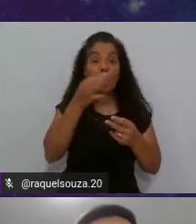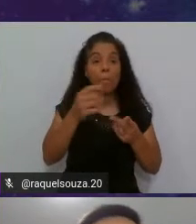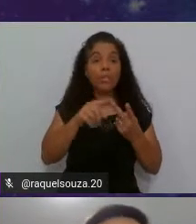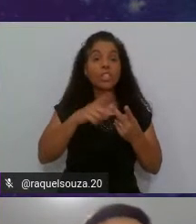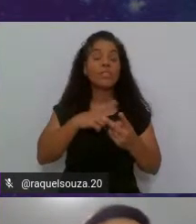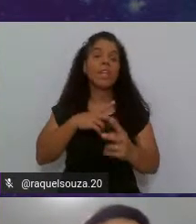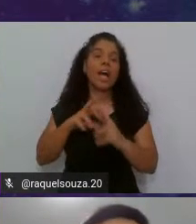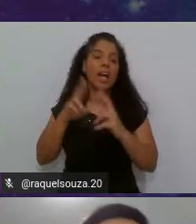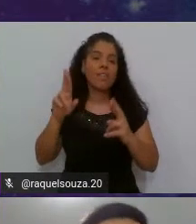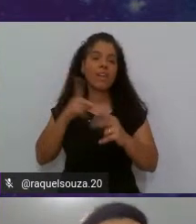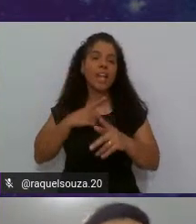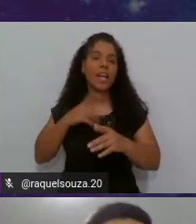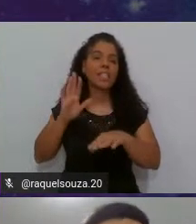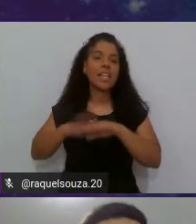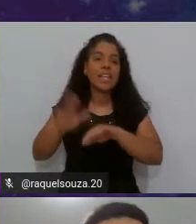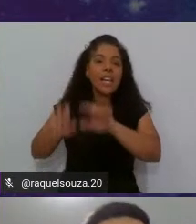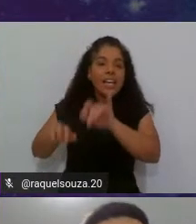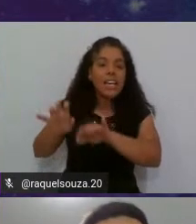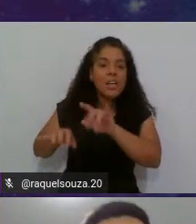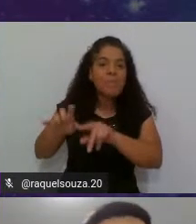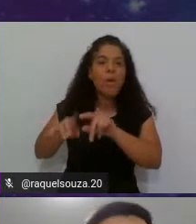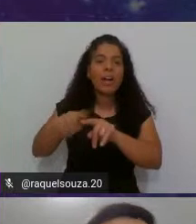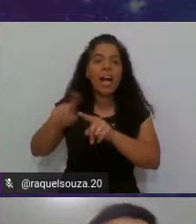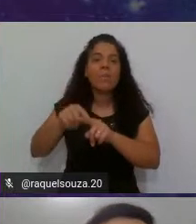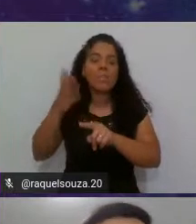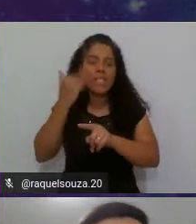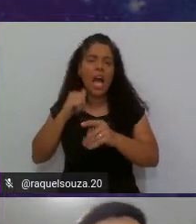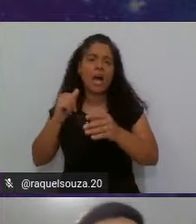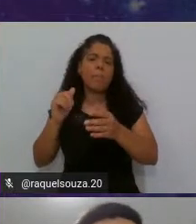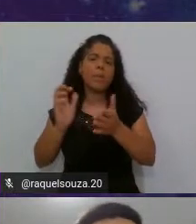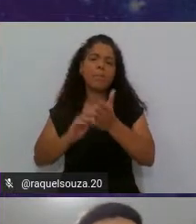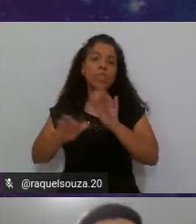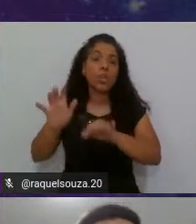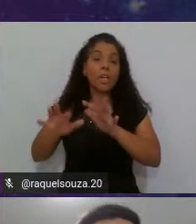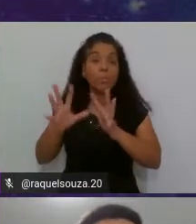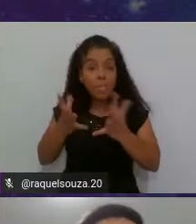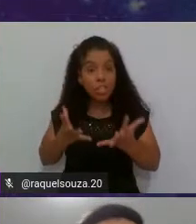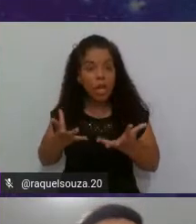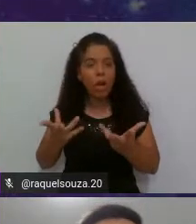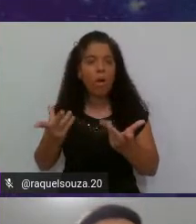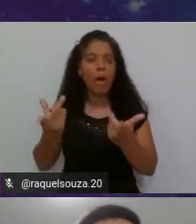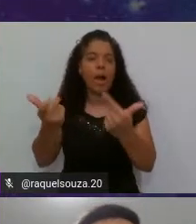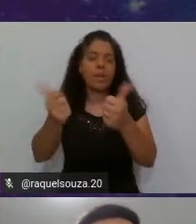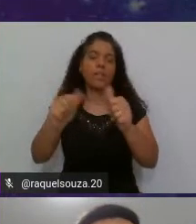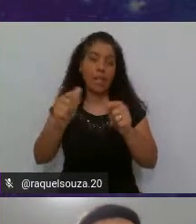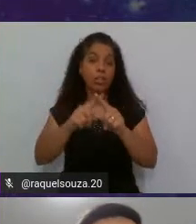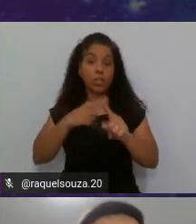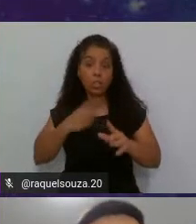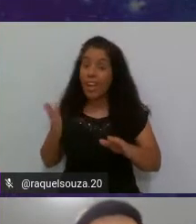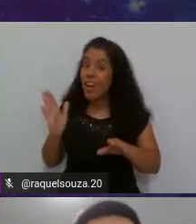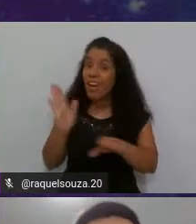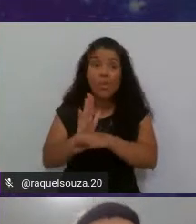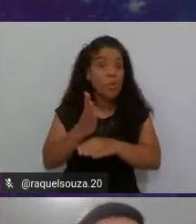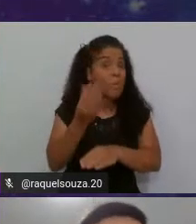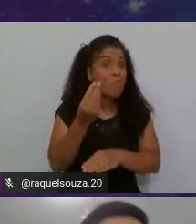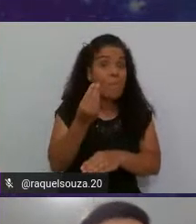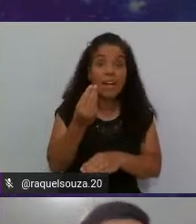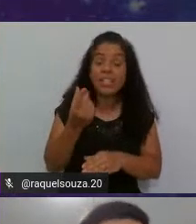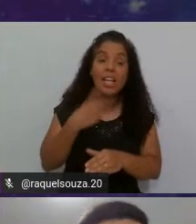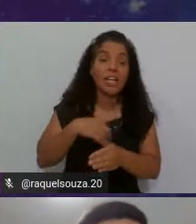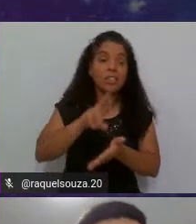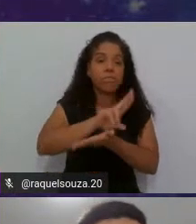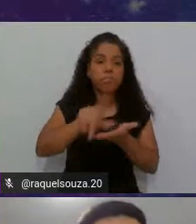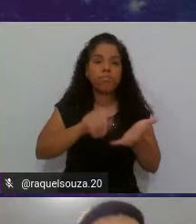referência de que programa, uma referência do cara que sabe codar, não uma referência de qualidade. Porque isso ajudou bastante ele em várias